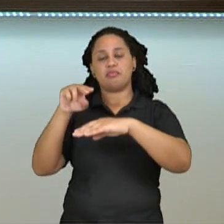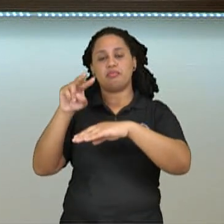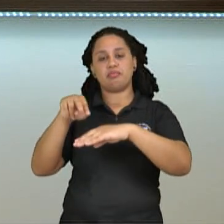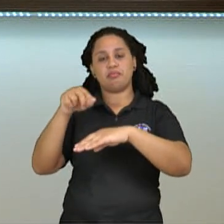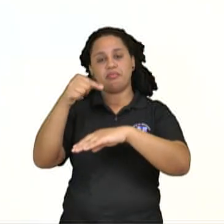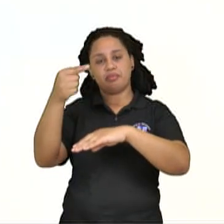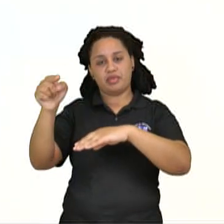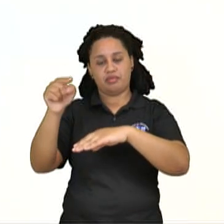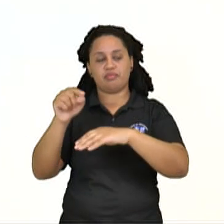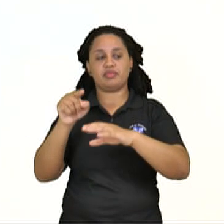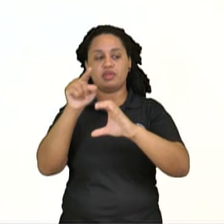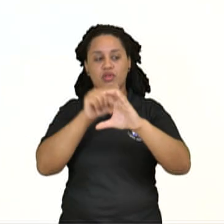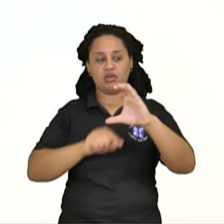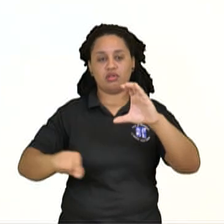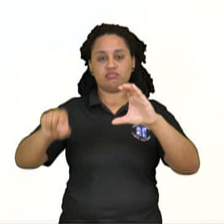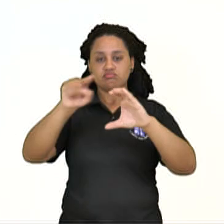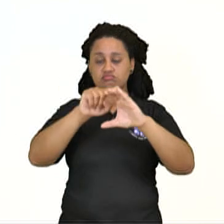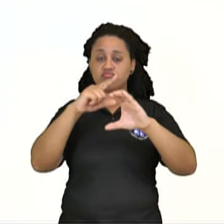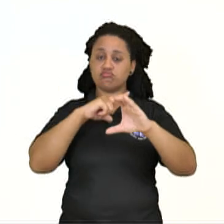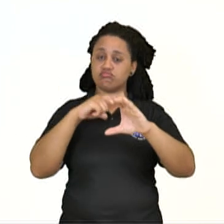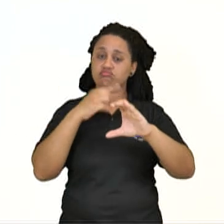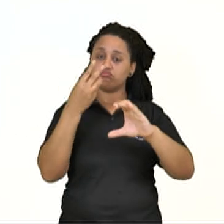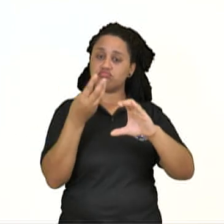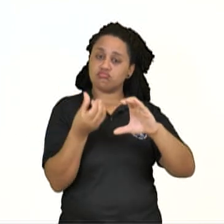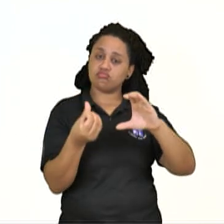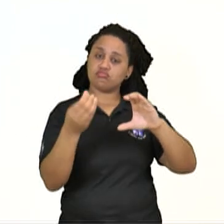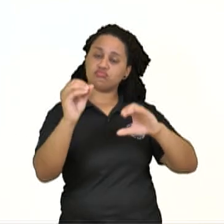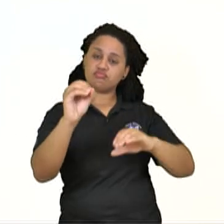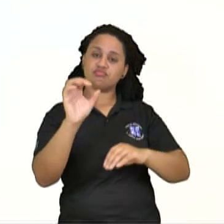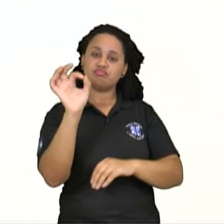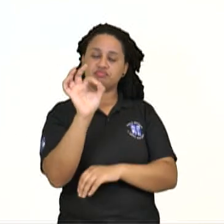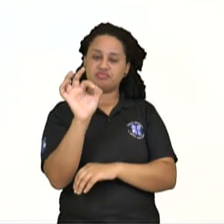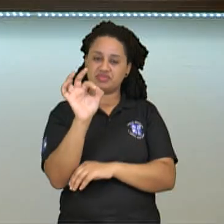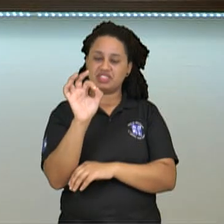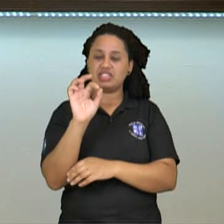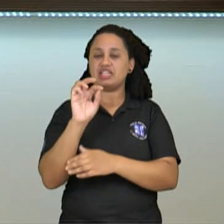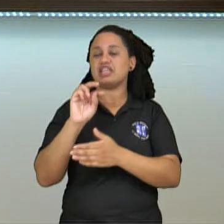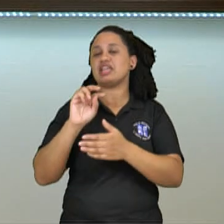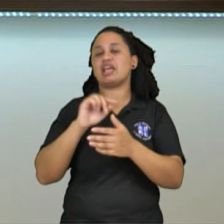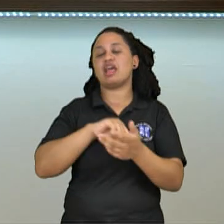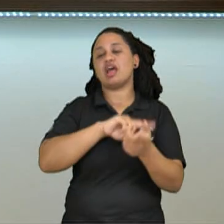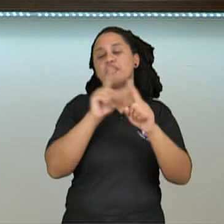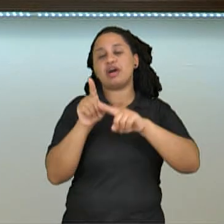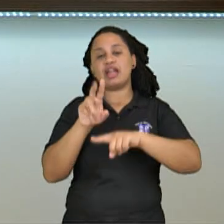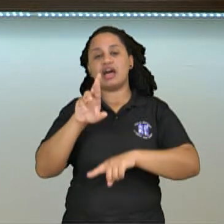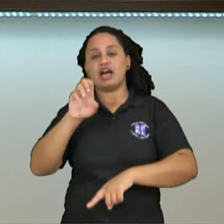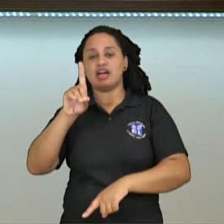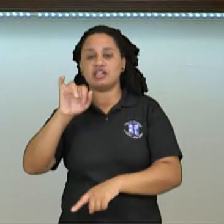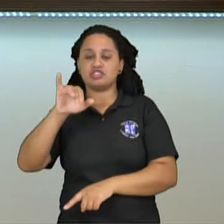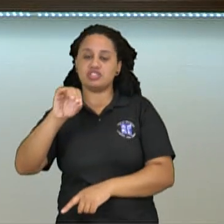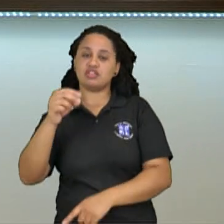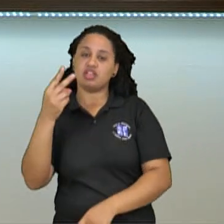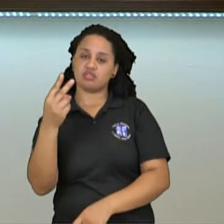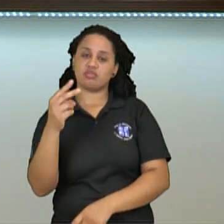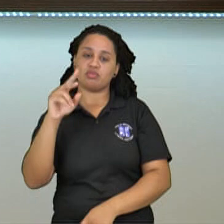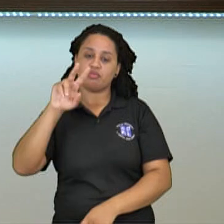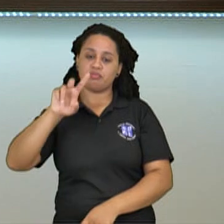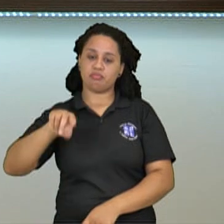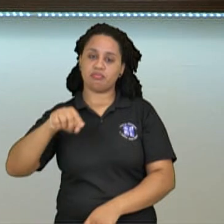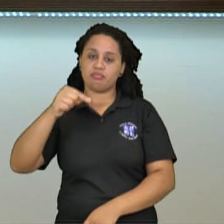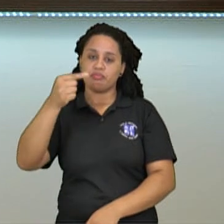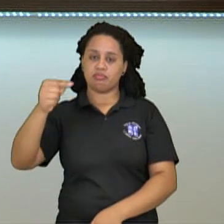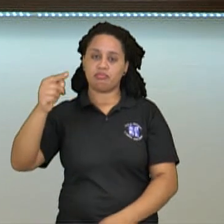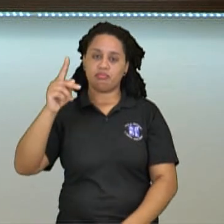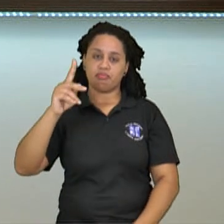inteira tem 360 graus, que equivale em radianos a 2 pi. Então, para fazer essa transformação de